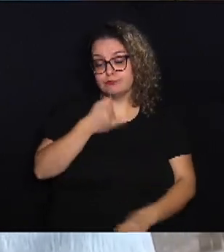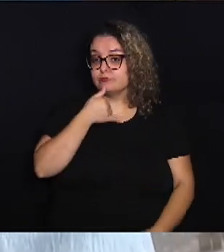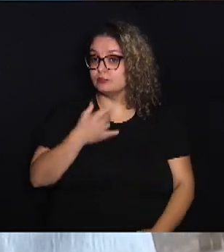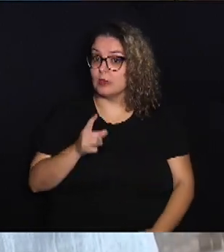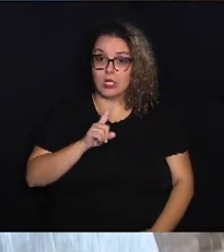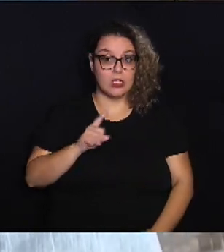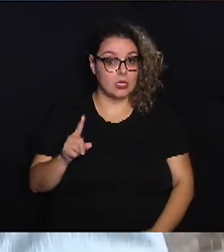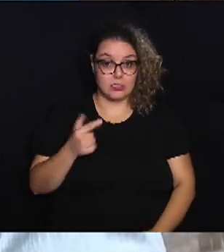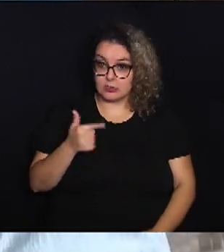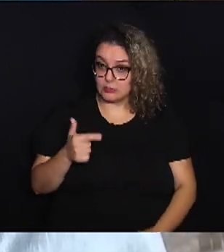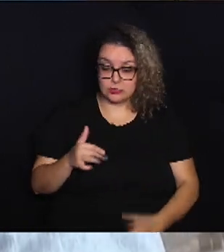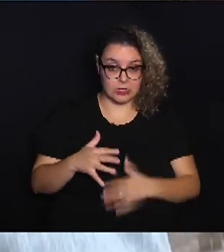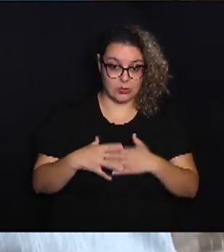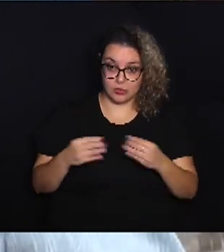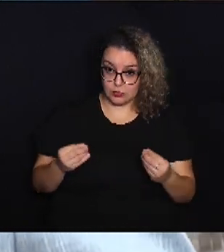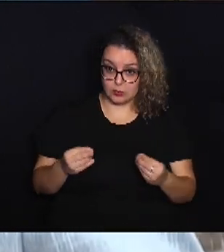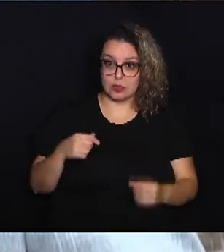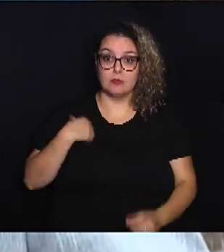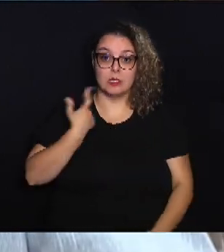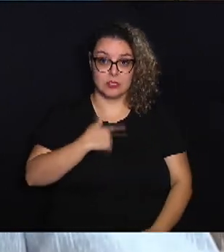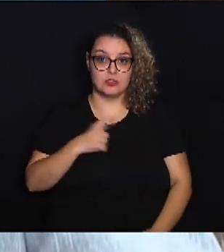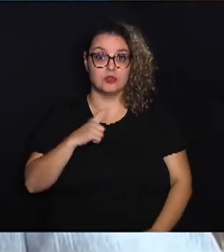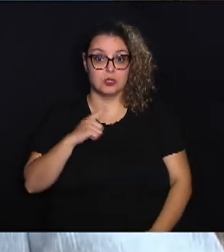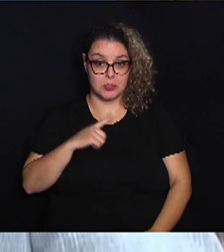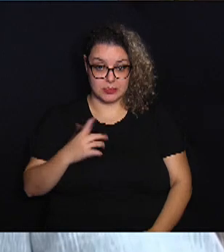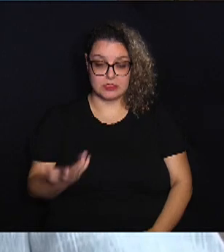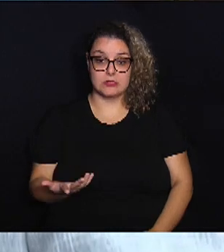tem cura, mas nós temos aí